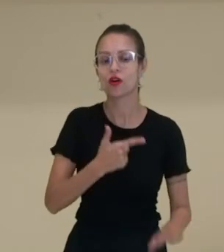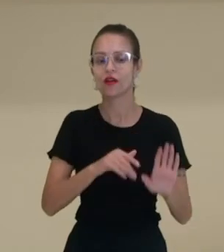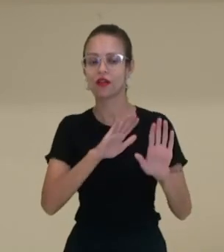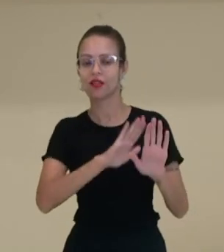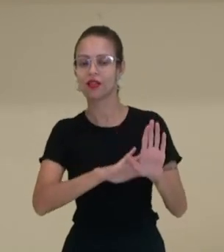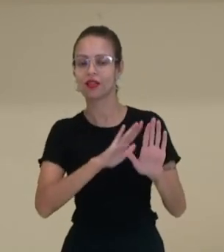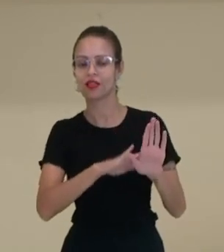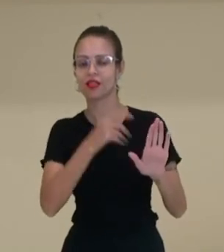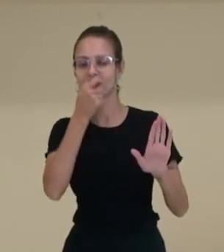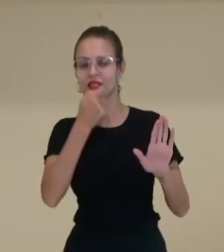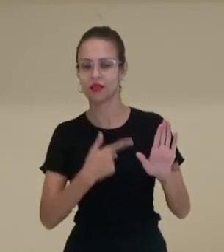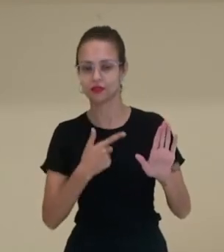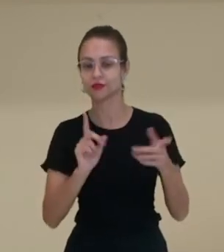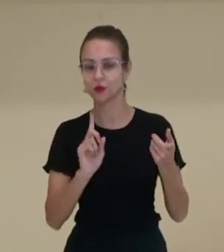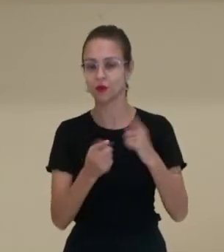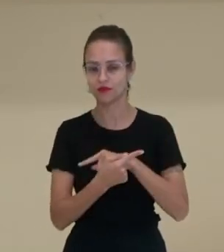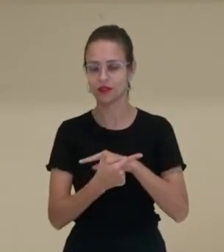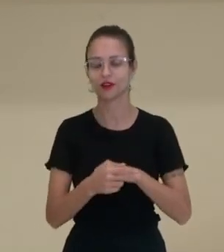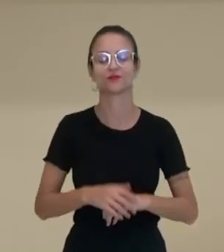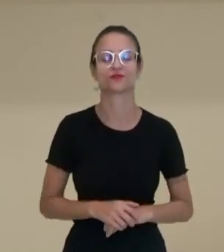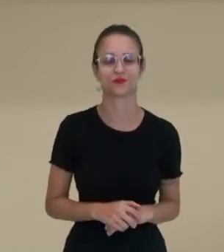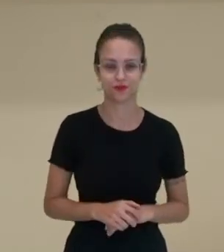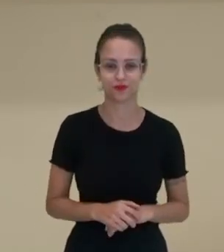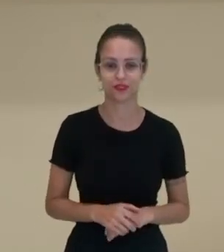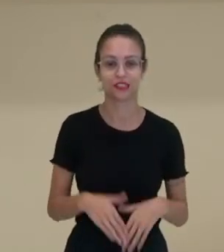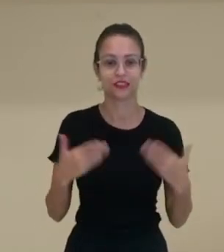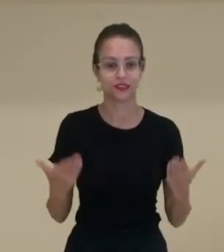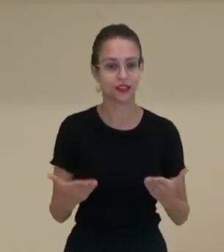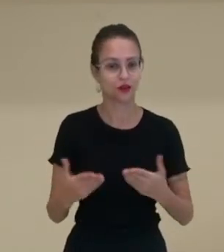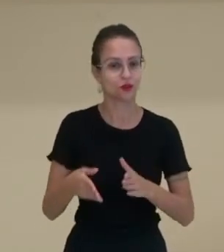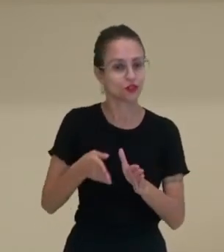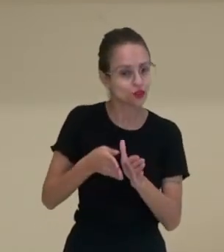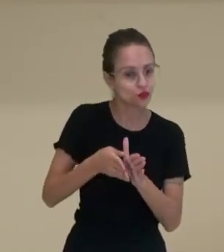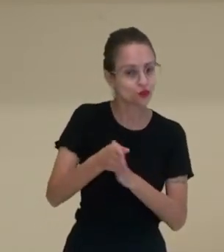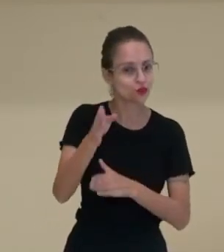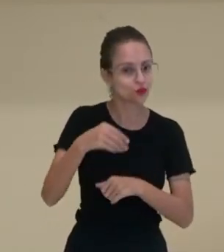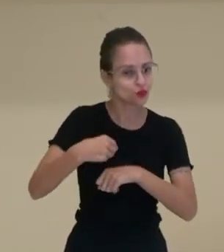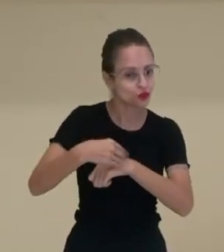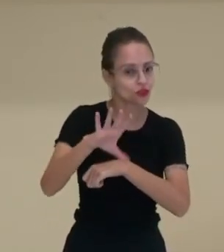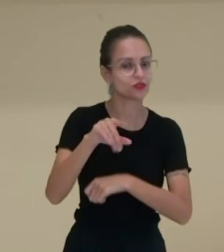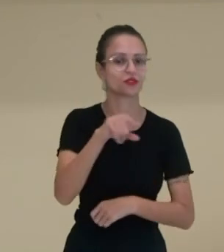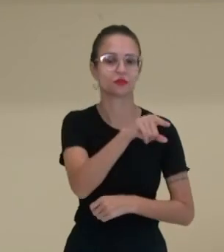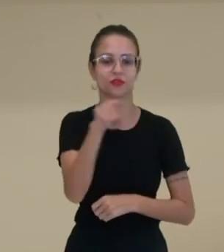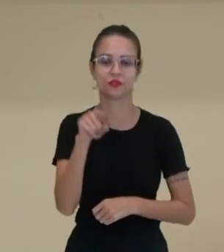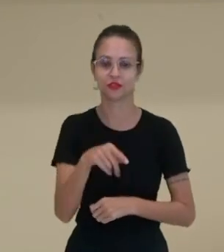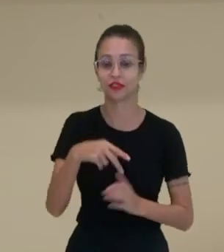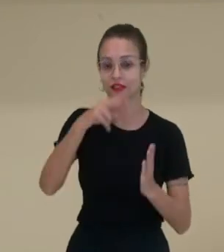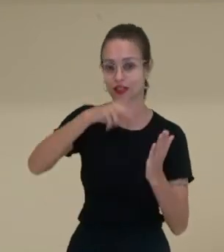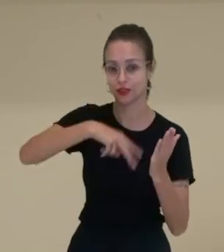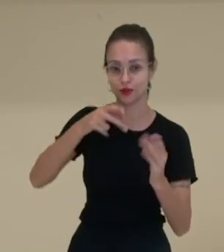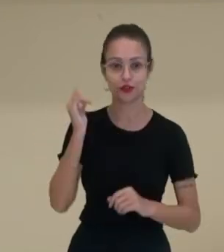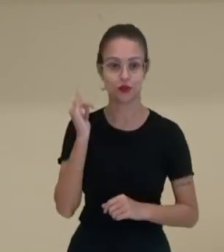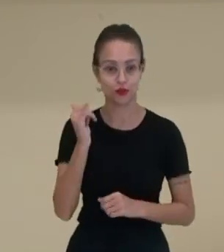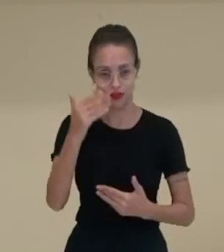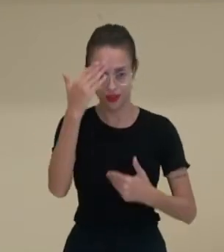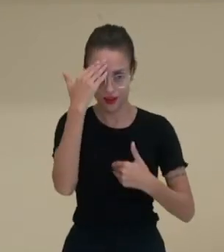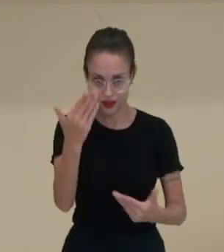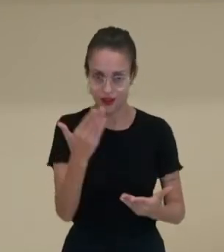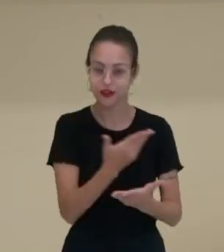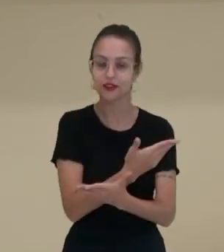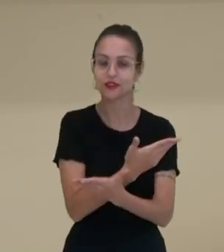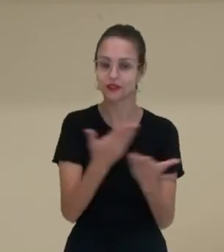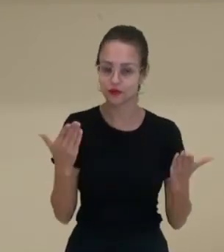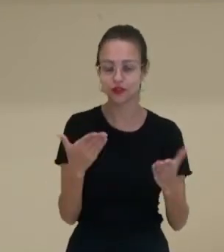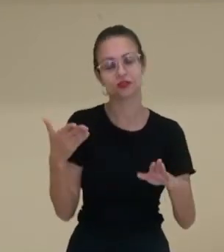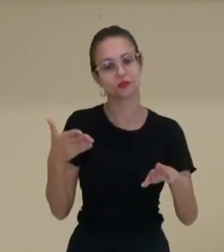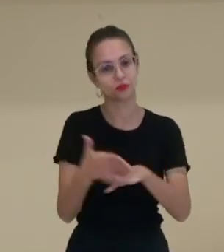irônica dizendo o contrário do que se pensa, né? Então, fica aí a nossa sugestão de leitura de conto para vocês. Agradeço aí por